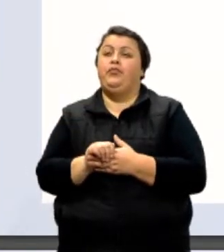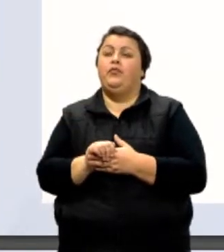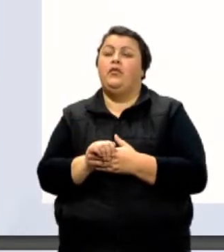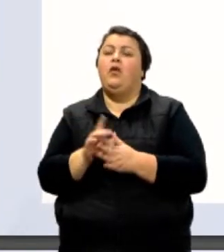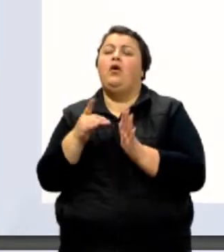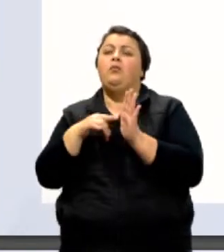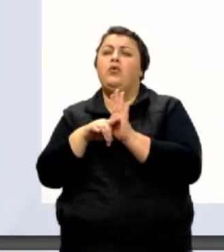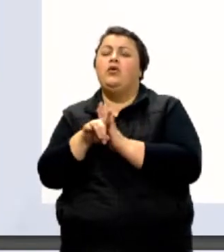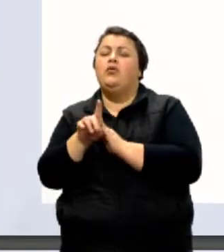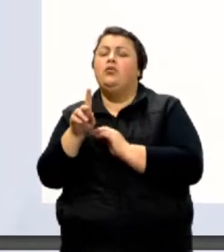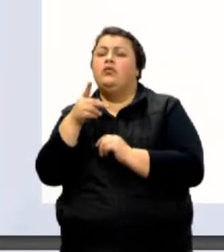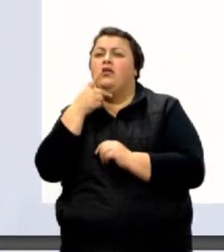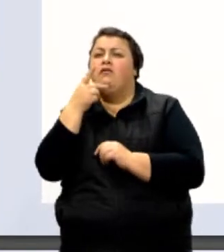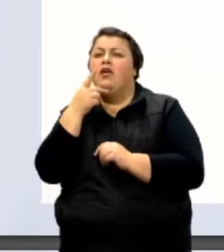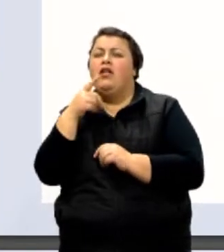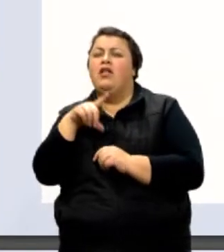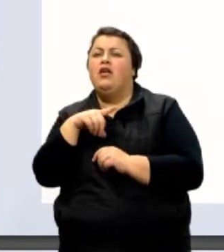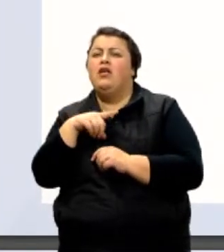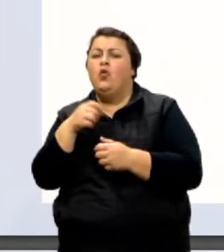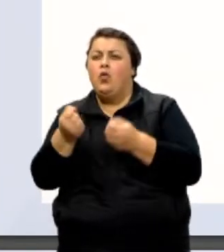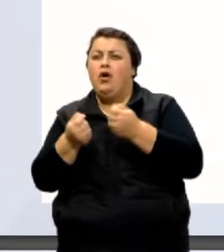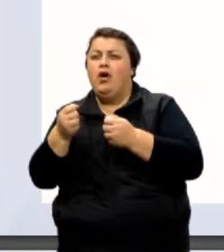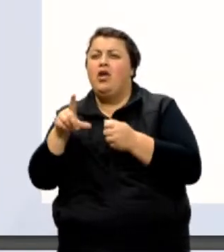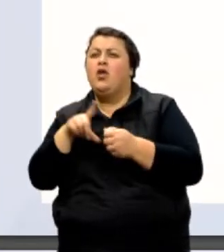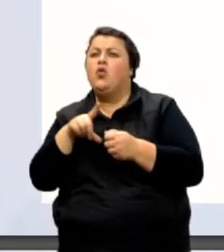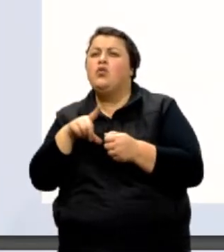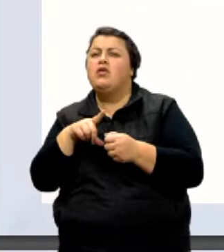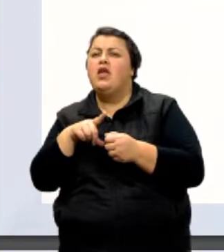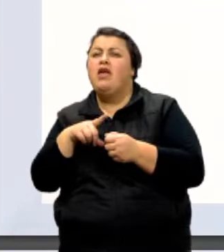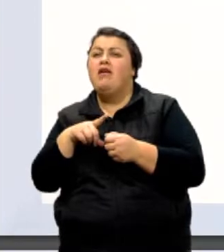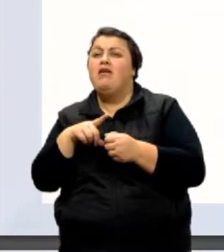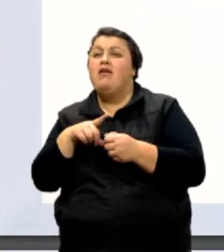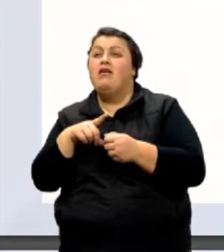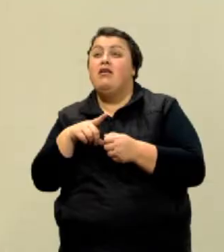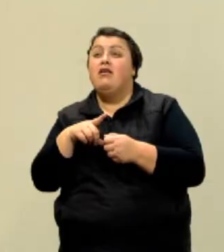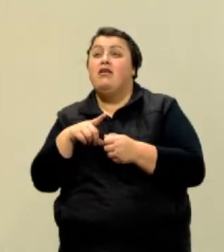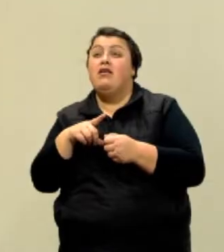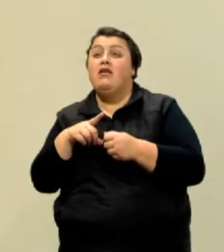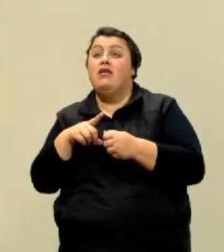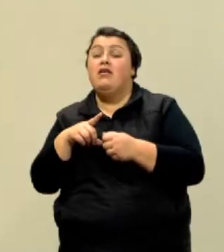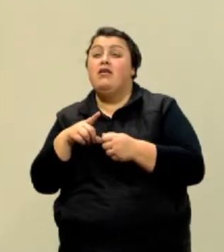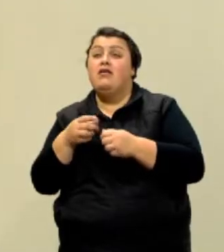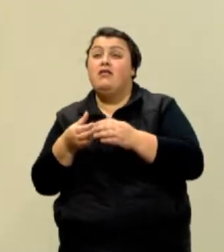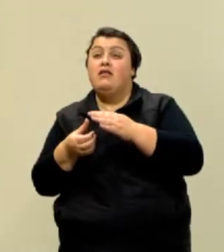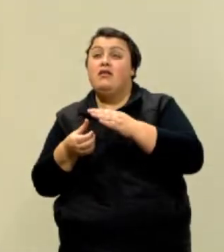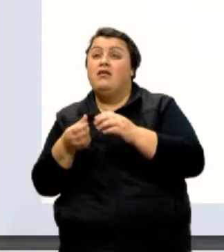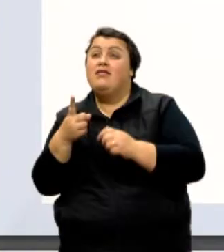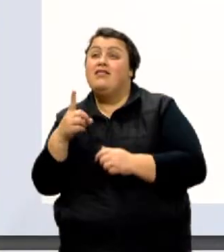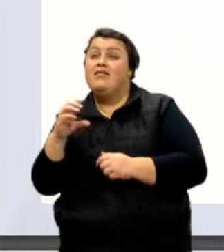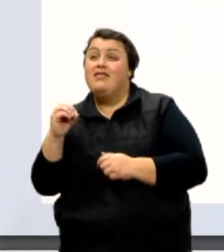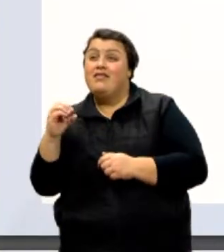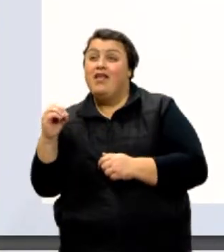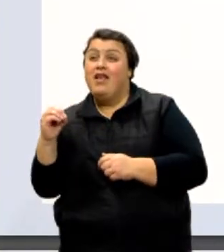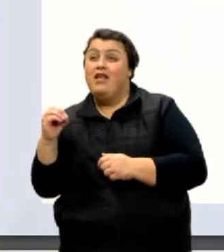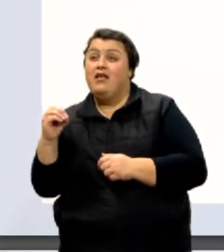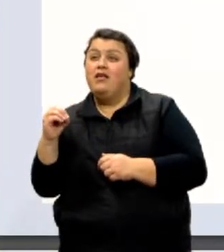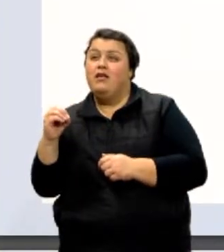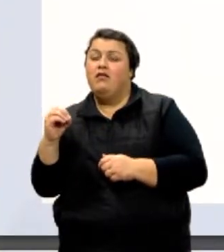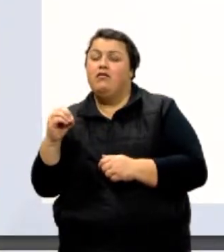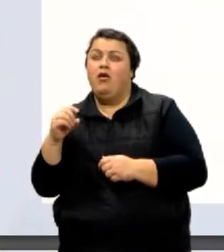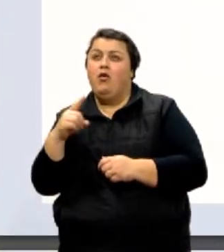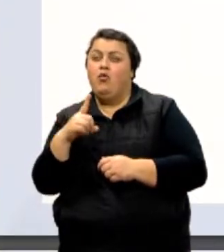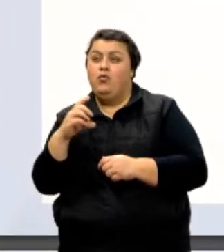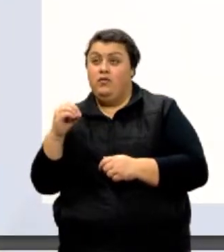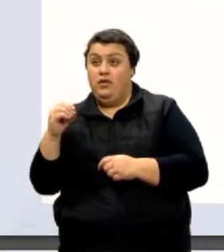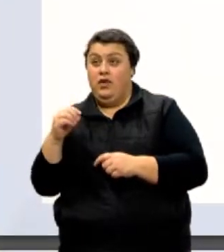diz que o carrinho tem cem micrômetros de comprimento. Vamos substituir? Cem micrômetros é cem vezes